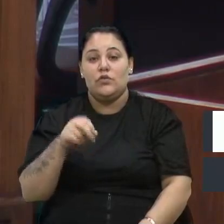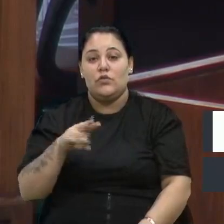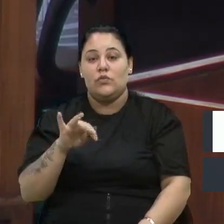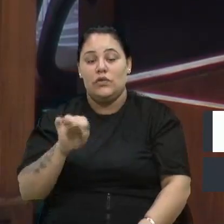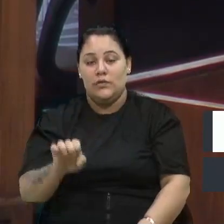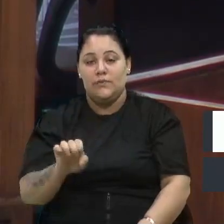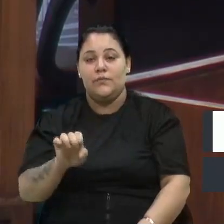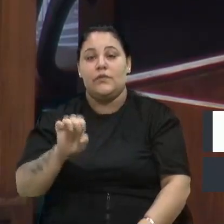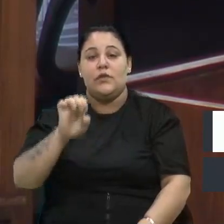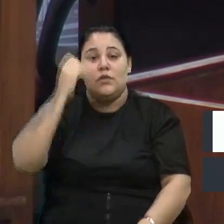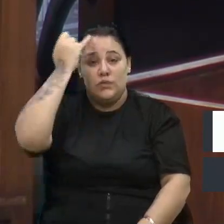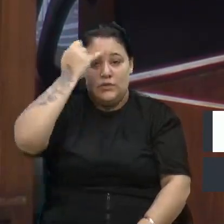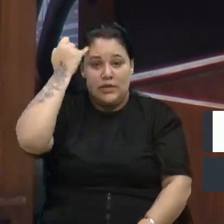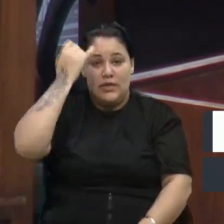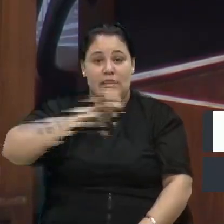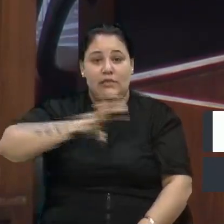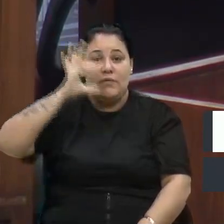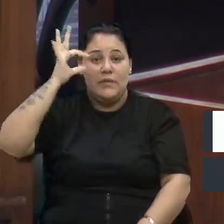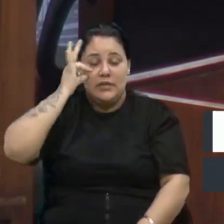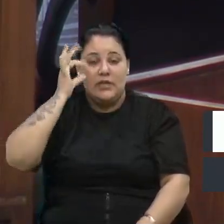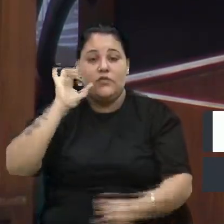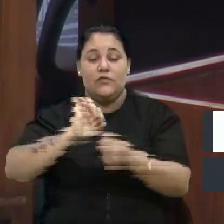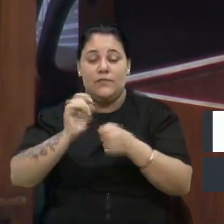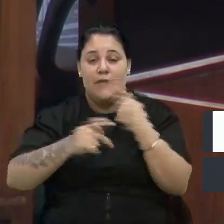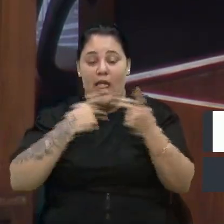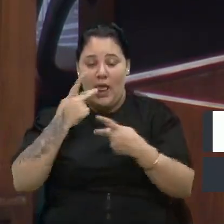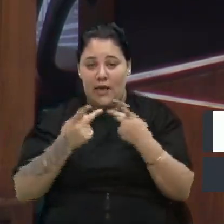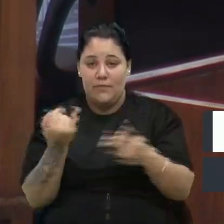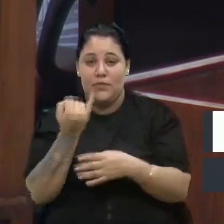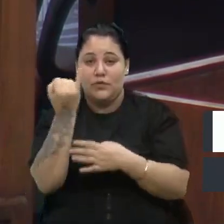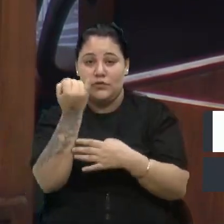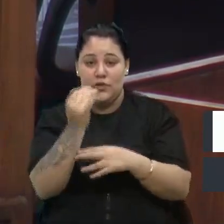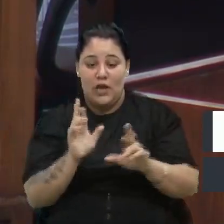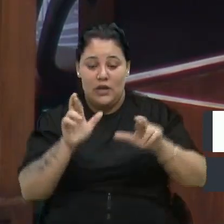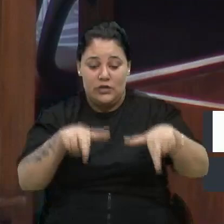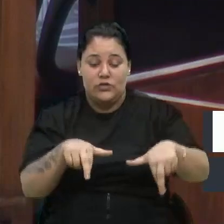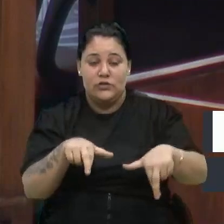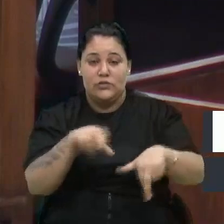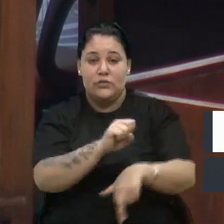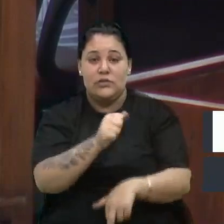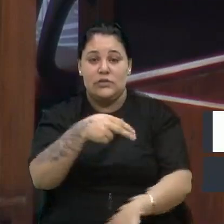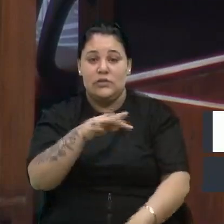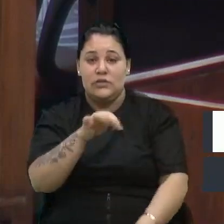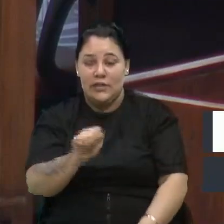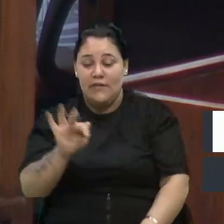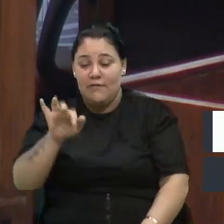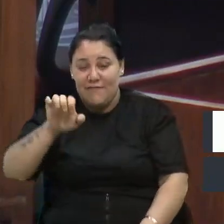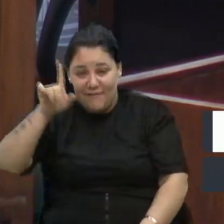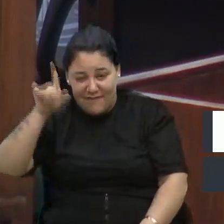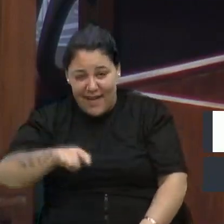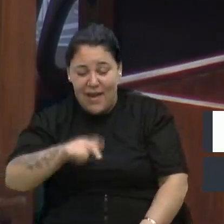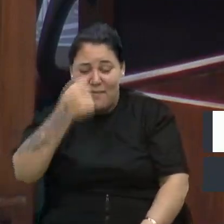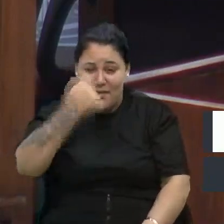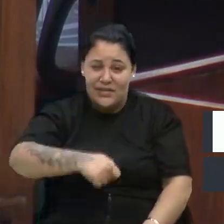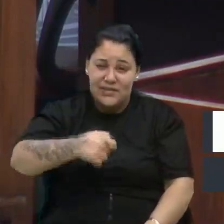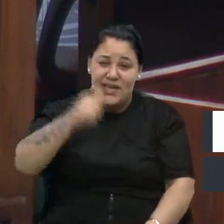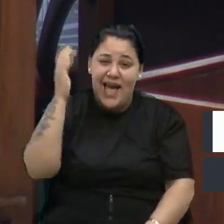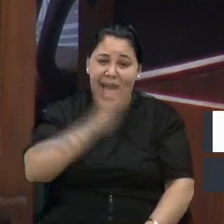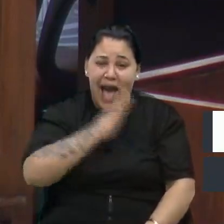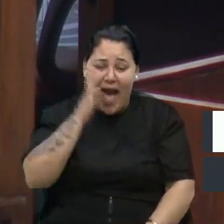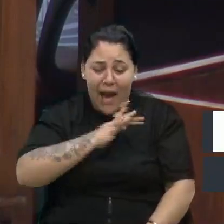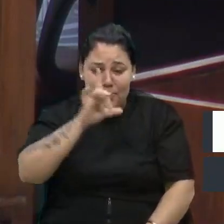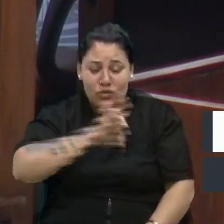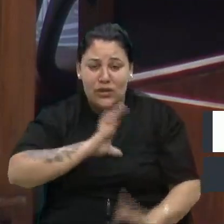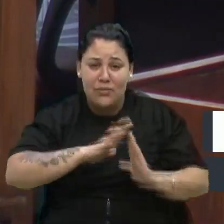época que ele foi coordenador do OC. A região do Santa Fé precisa urgentemente dessa